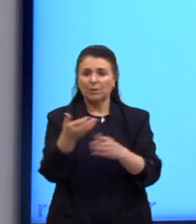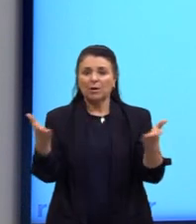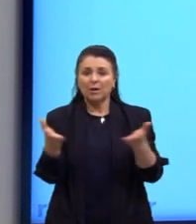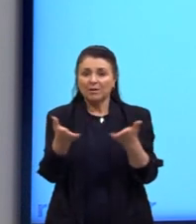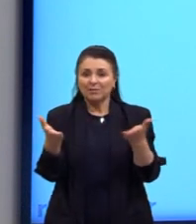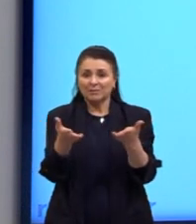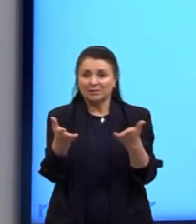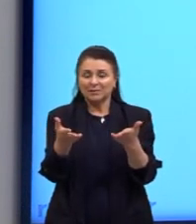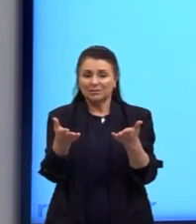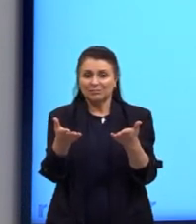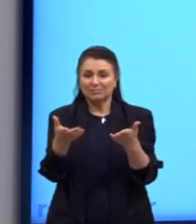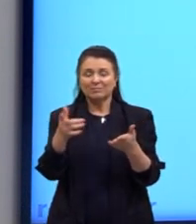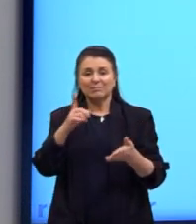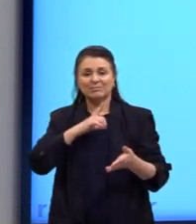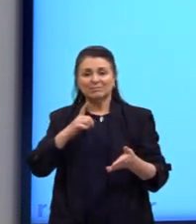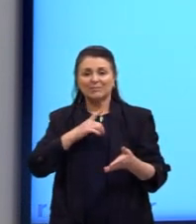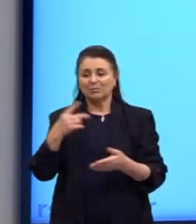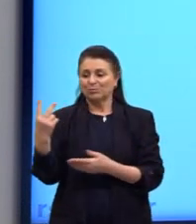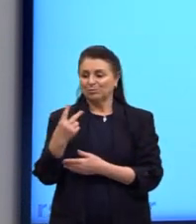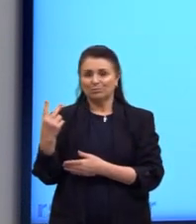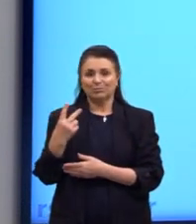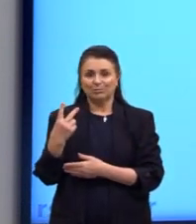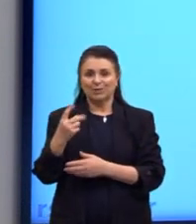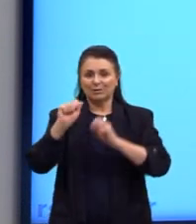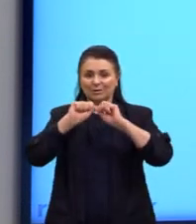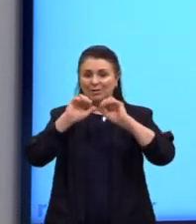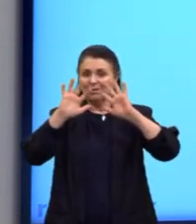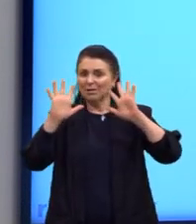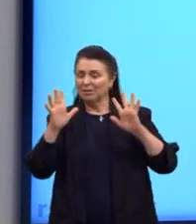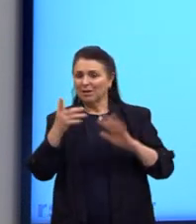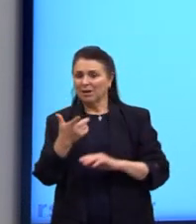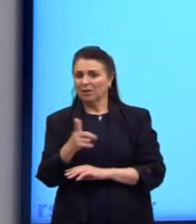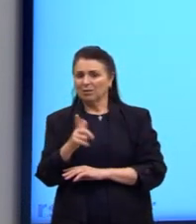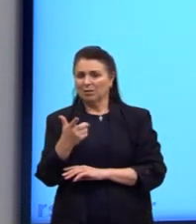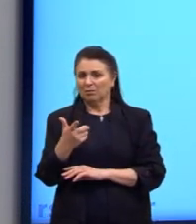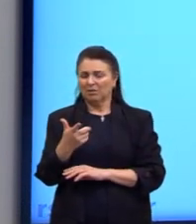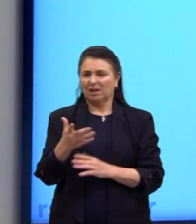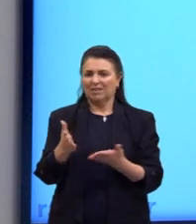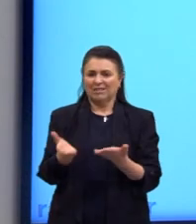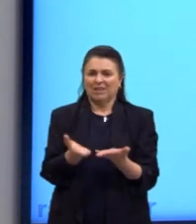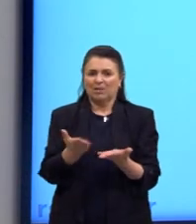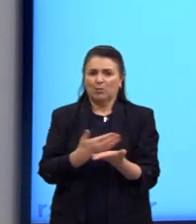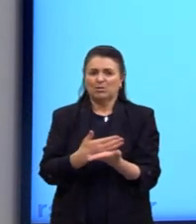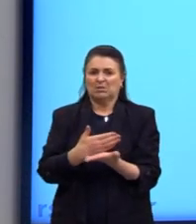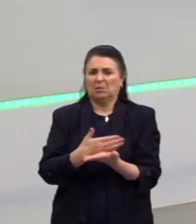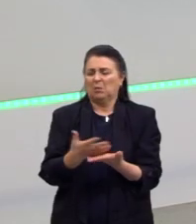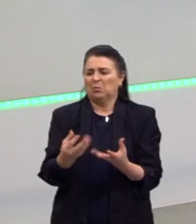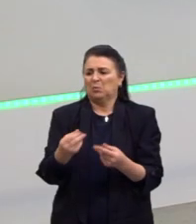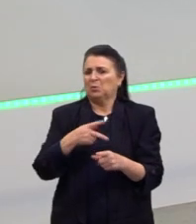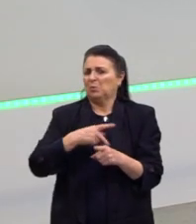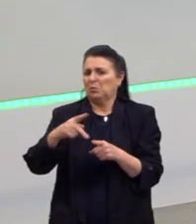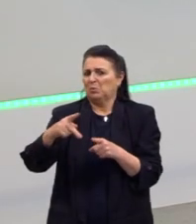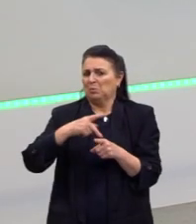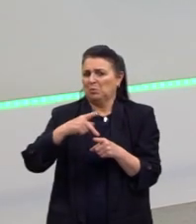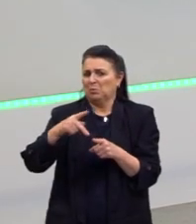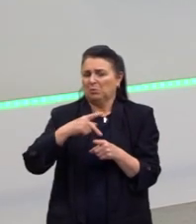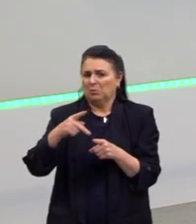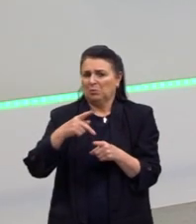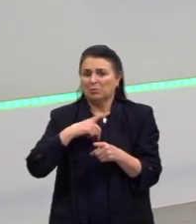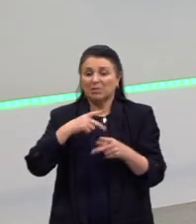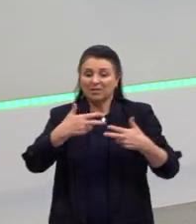estão bem, existem os dois, não existe algo tão puritano hoje, mas existem elementos que você vai poder